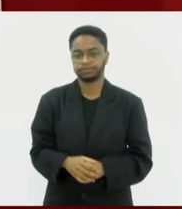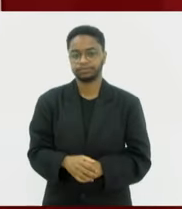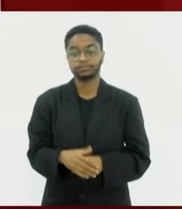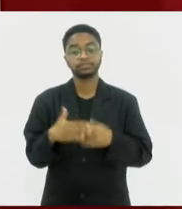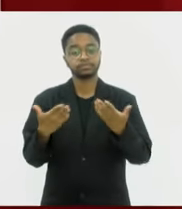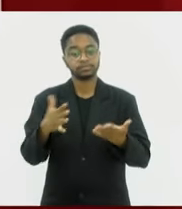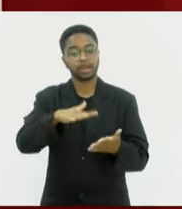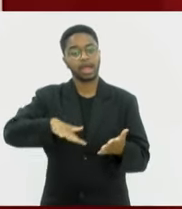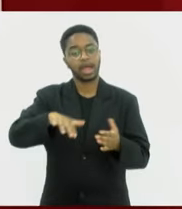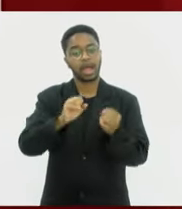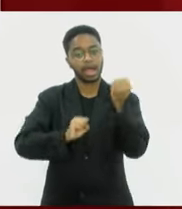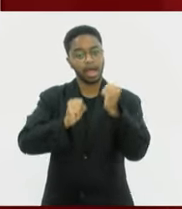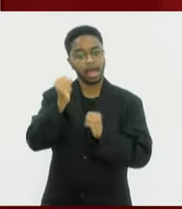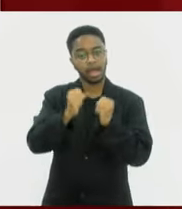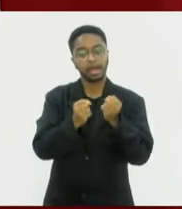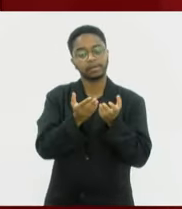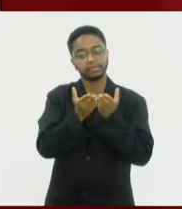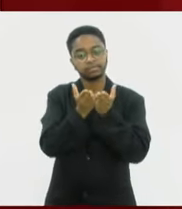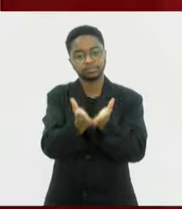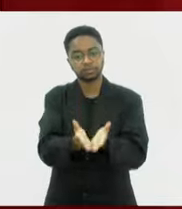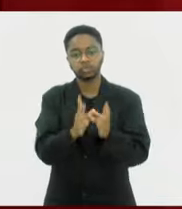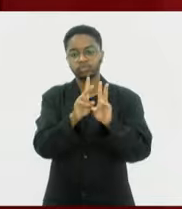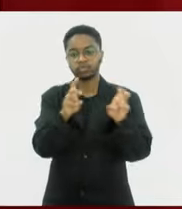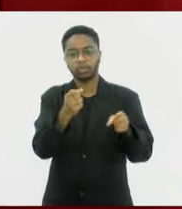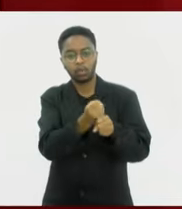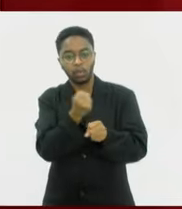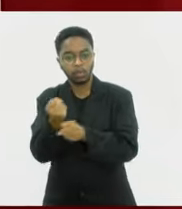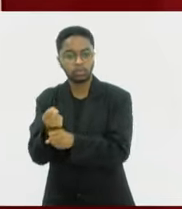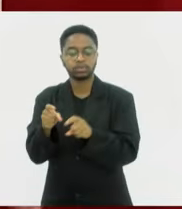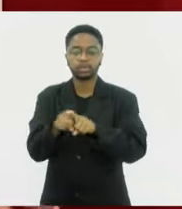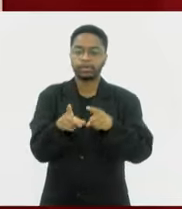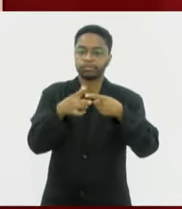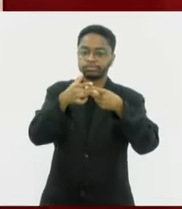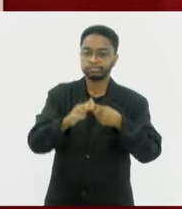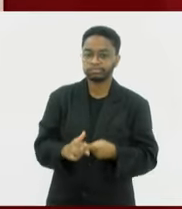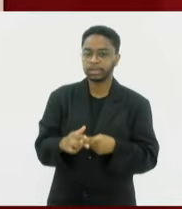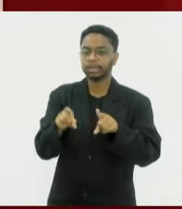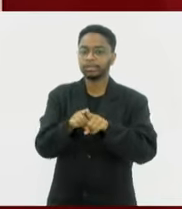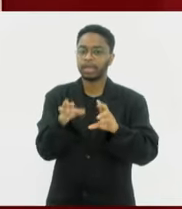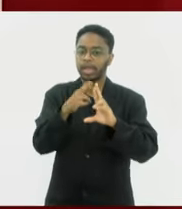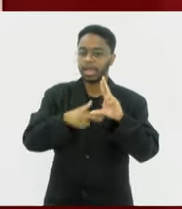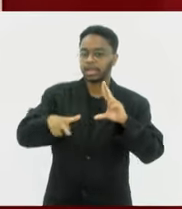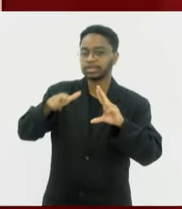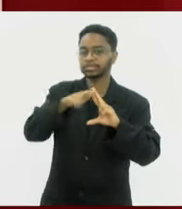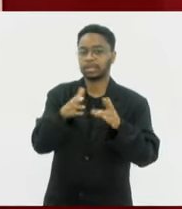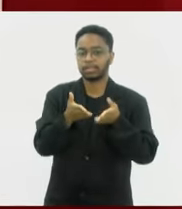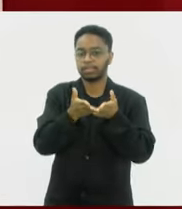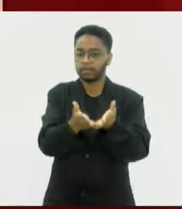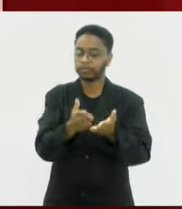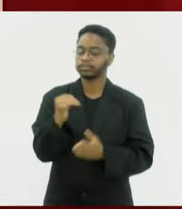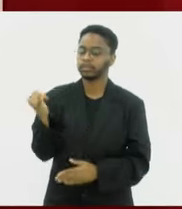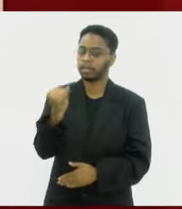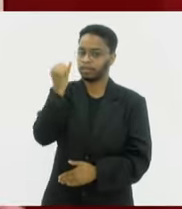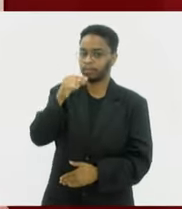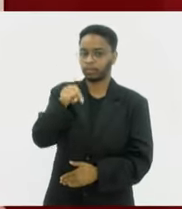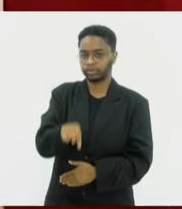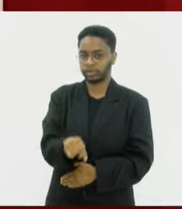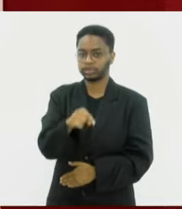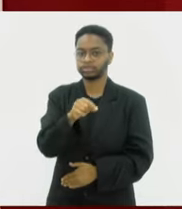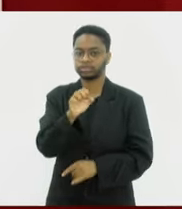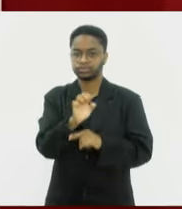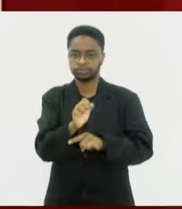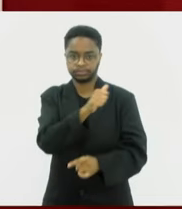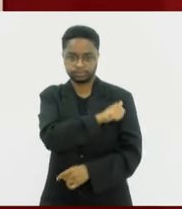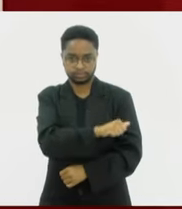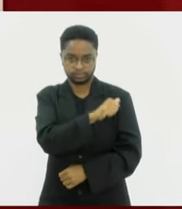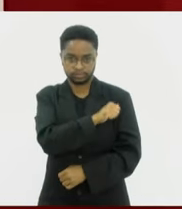indústria que fala da construção, da manutenção, da reciclagem, ela é fundamental para o nosso estado